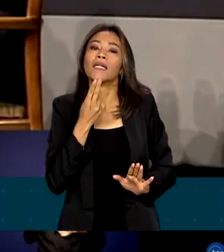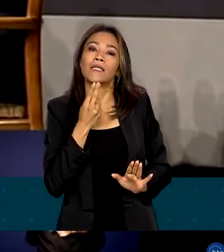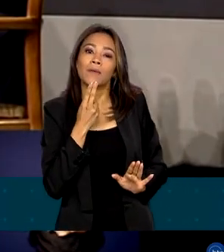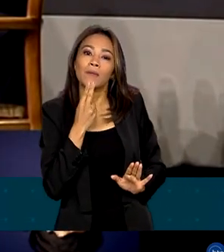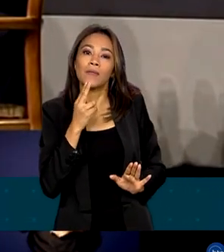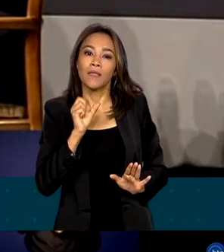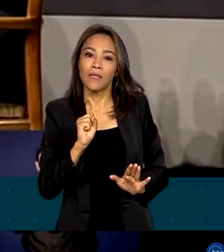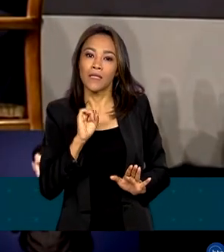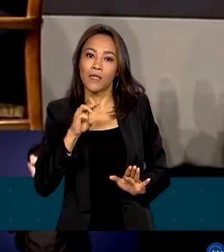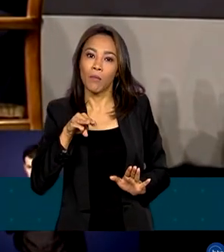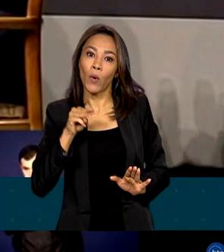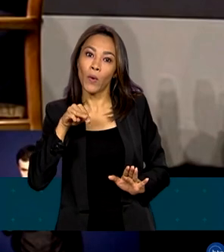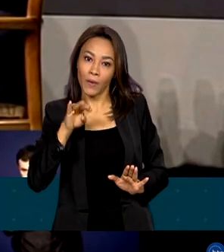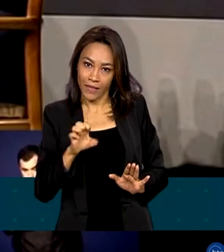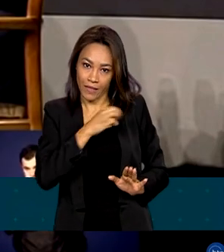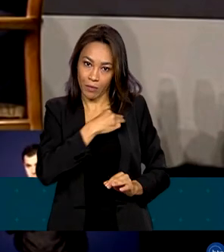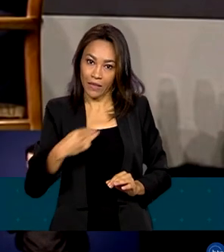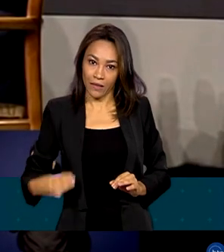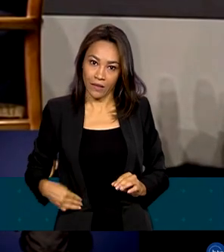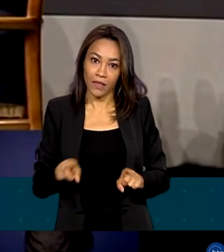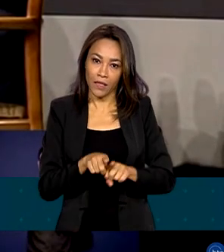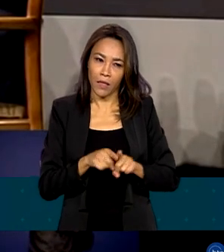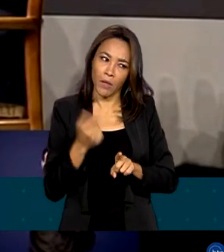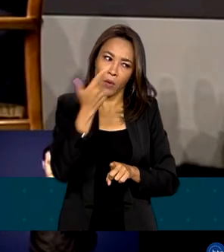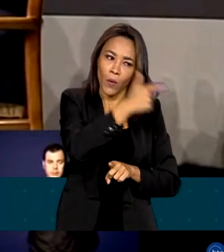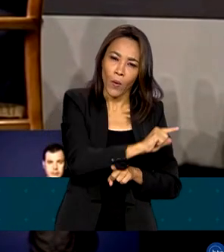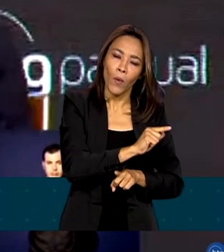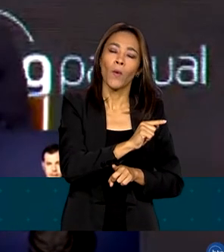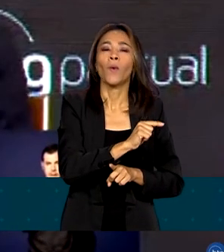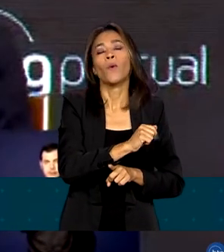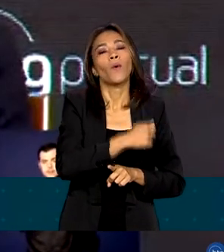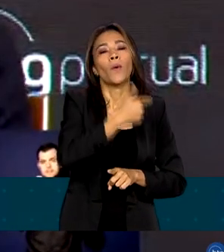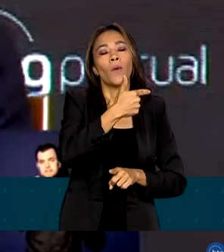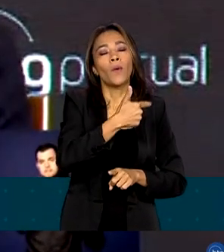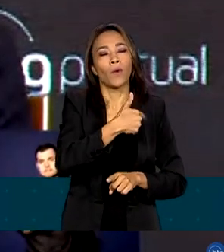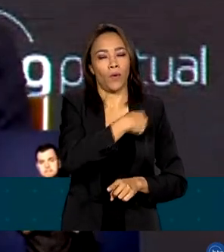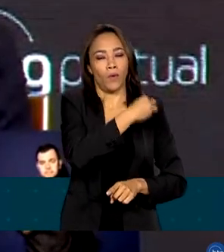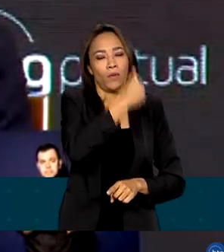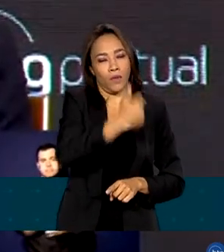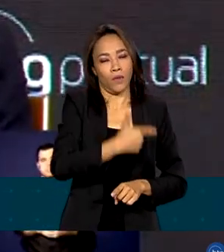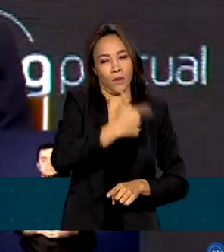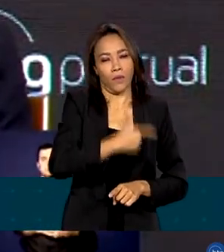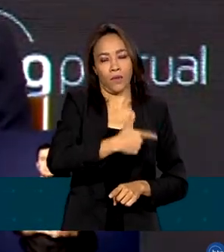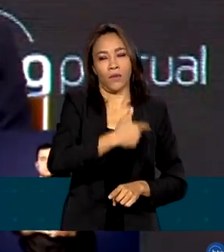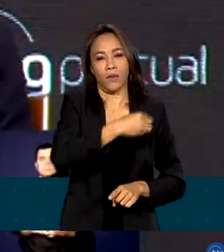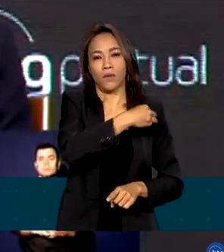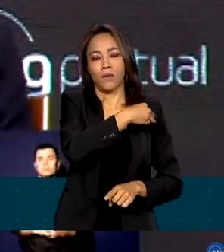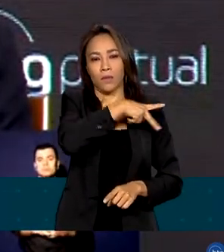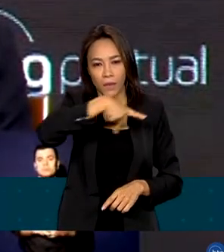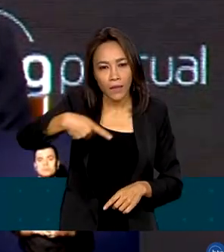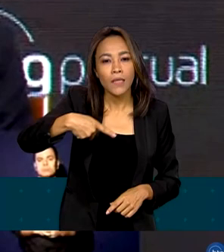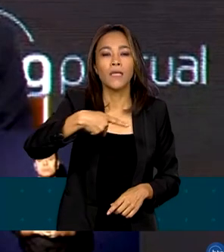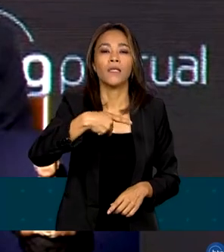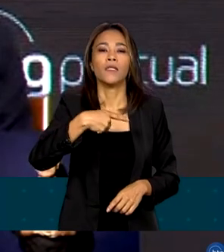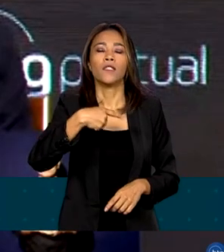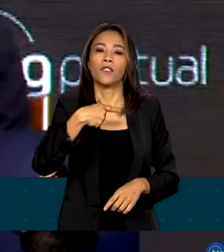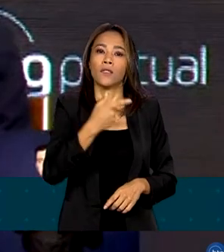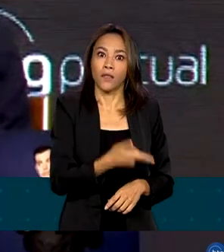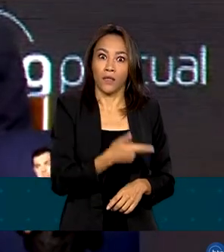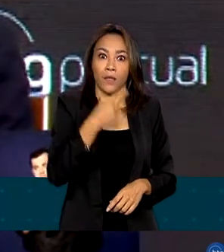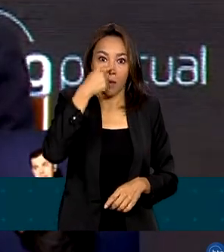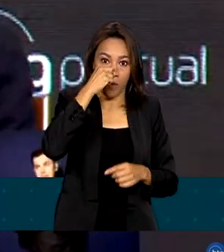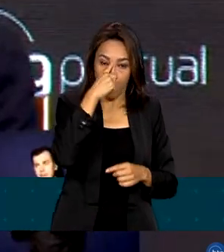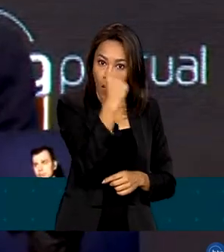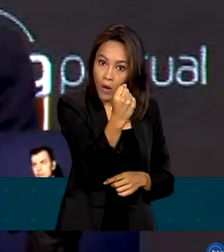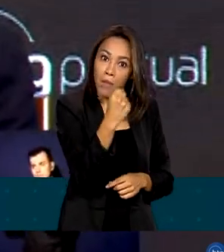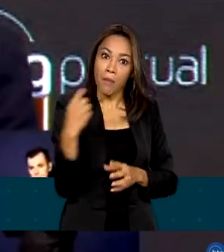razão, o próprio Geraldo Alckmin também, que para mandar para o Congresso, em abril, junto com a